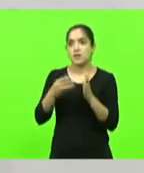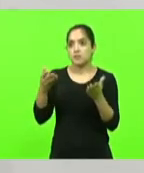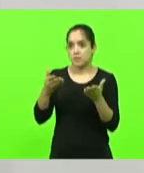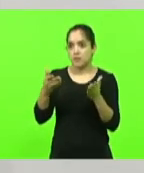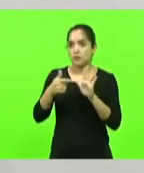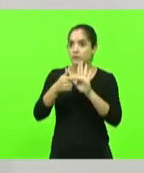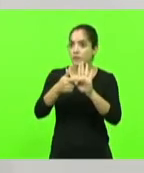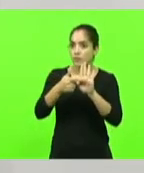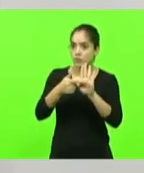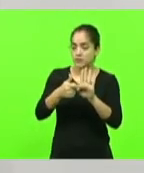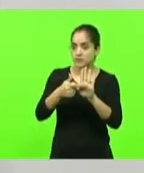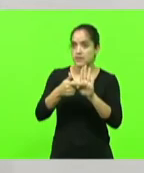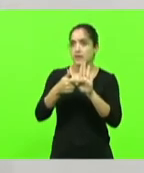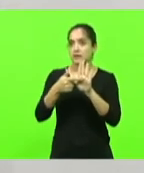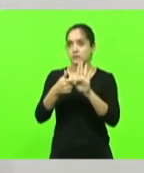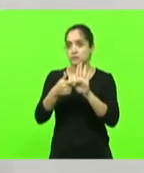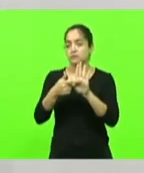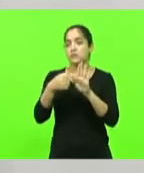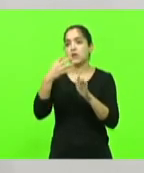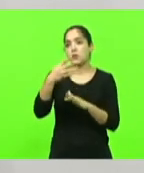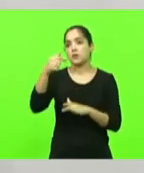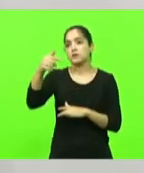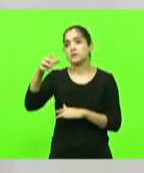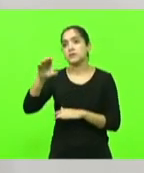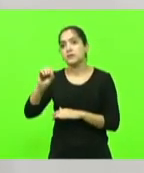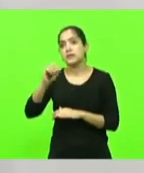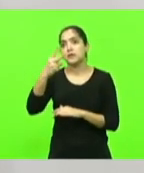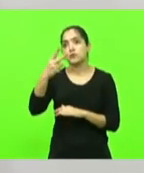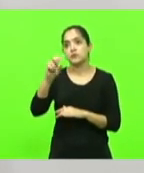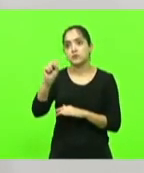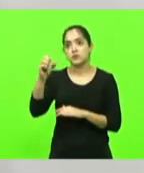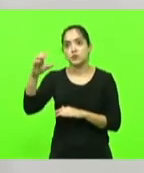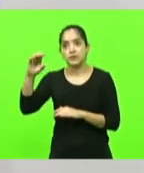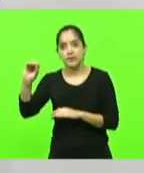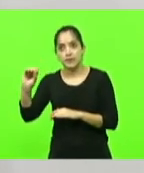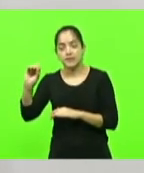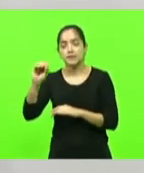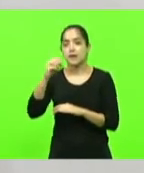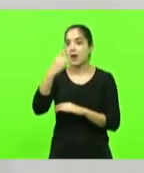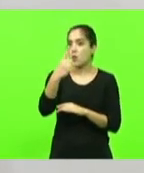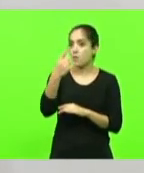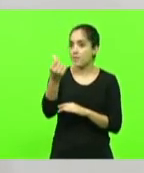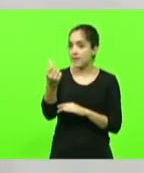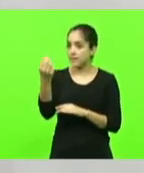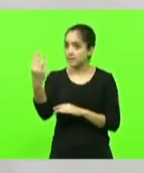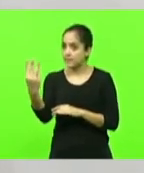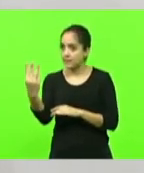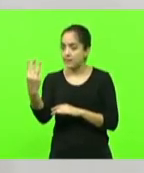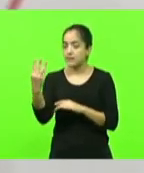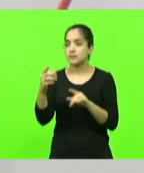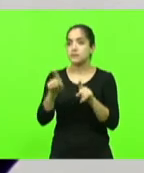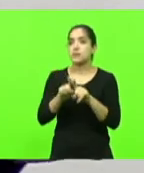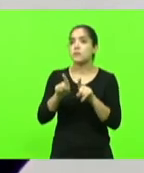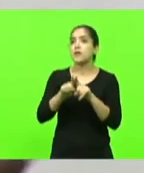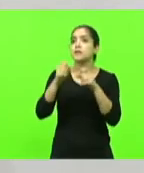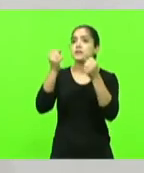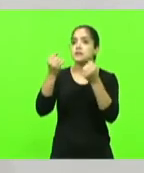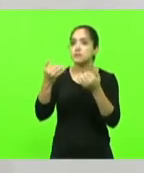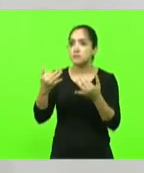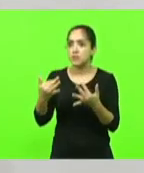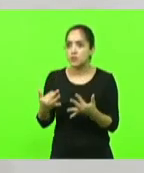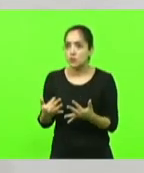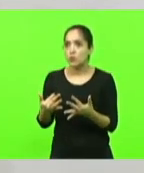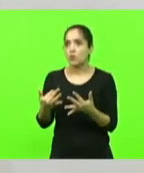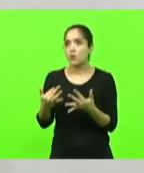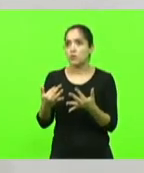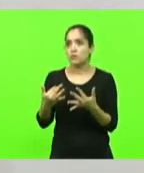colegas o Estado que está 470 280 a 163 que o deputado Maurício levantou aqui que lá é o caos não tem